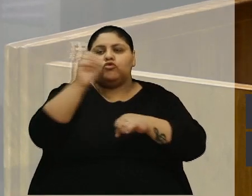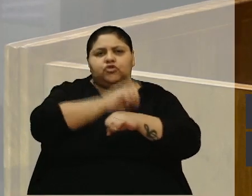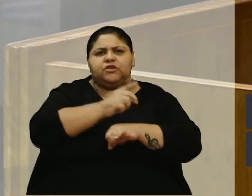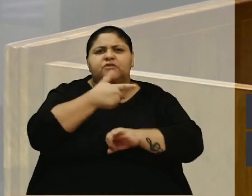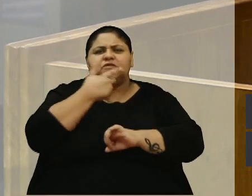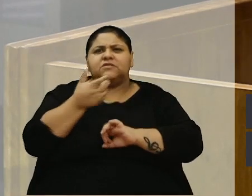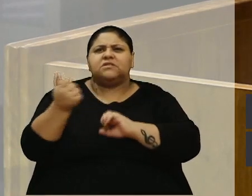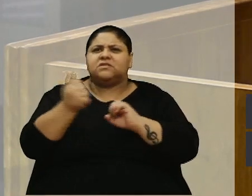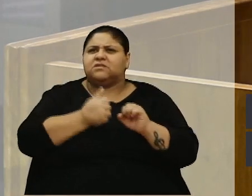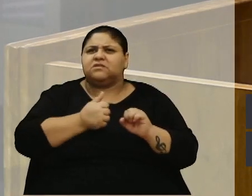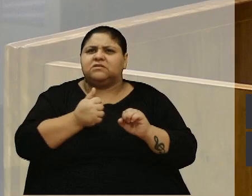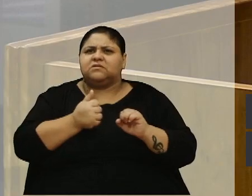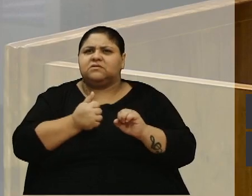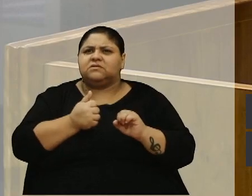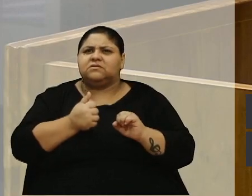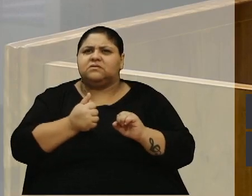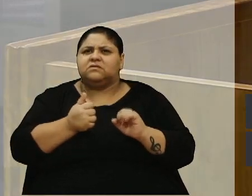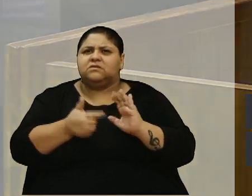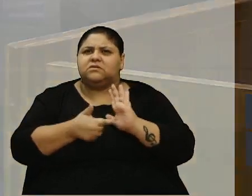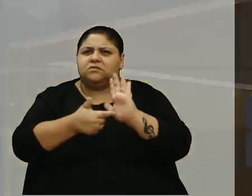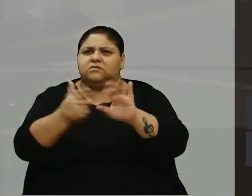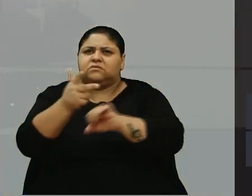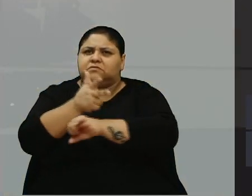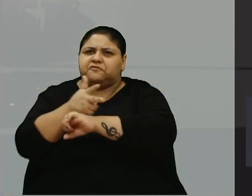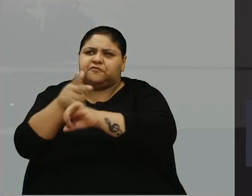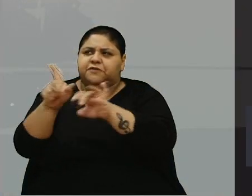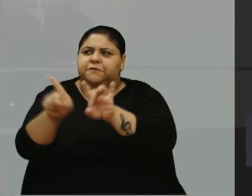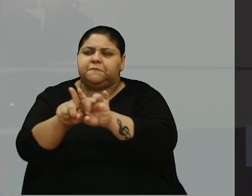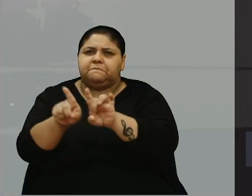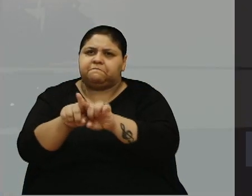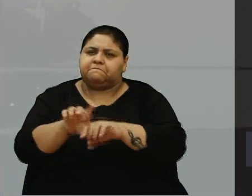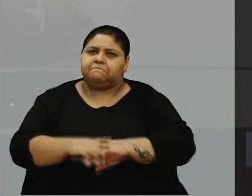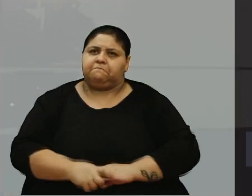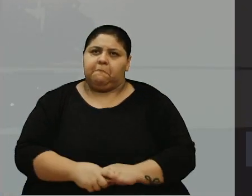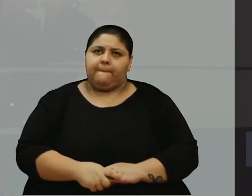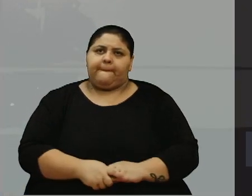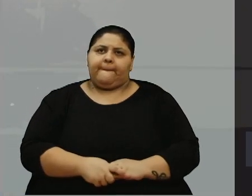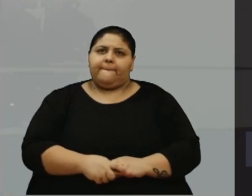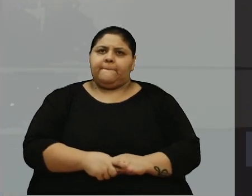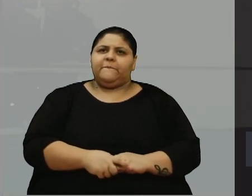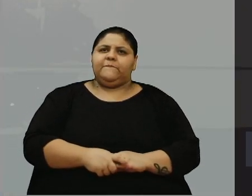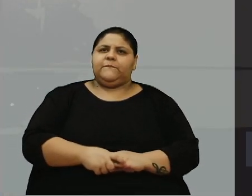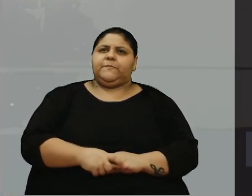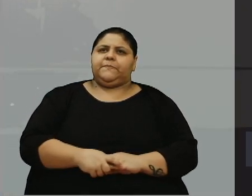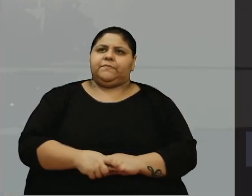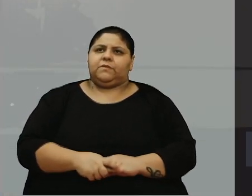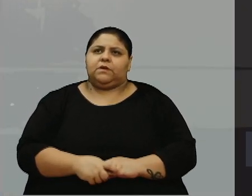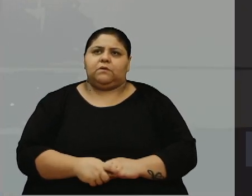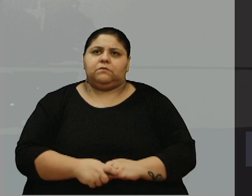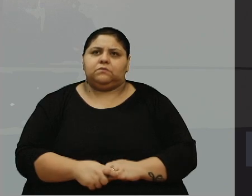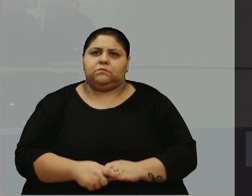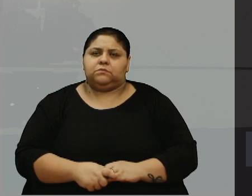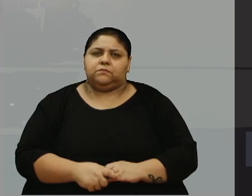Acho que poderia mostrar o vídeo também deste do aeroporto, que é a questão